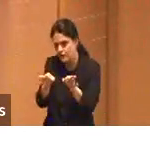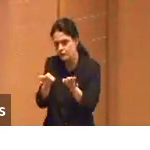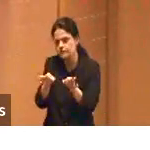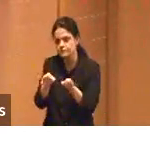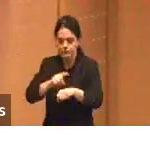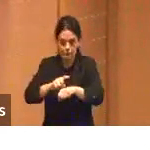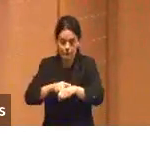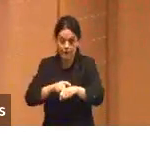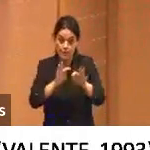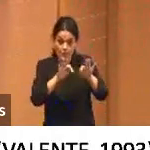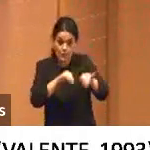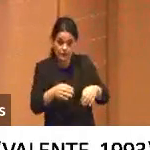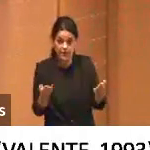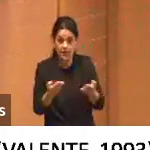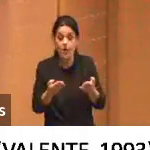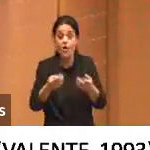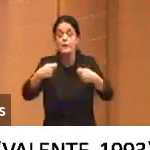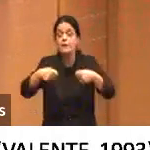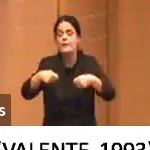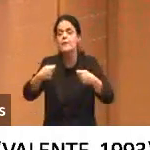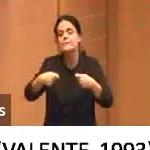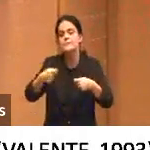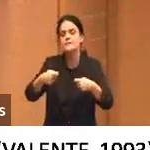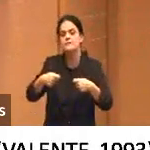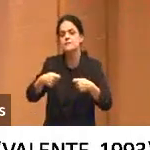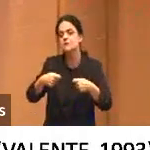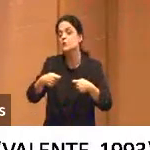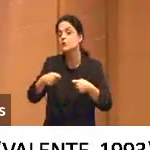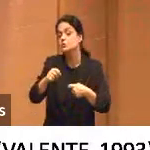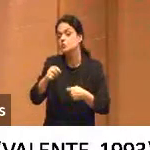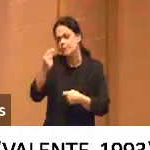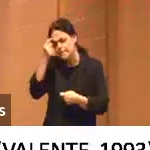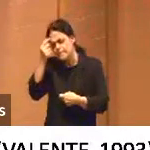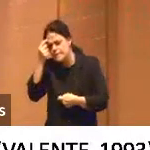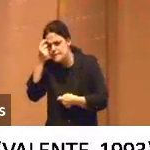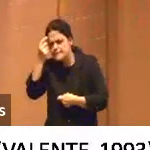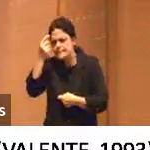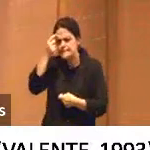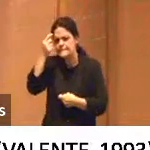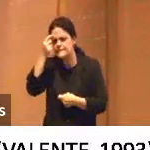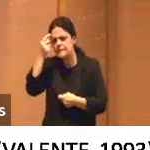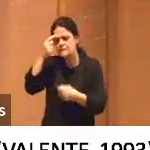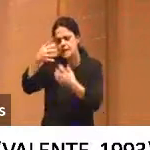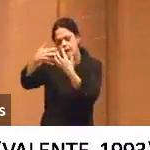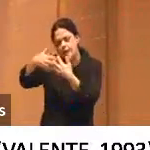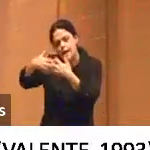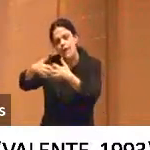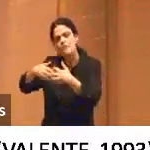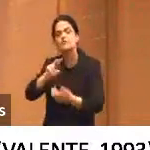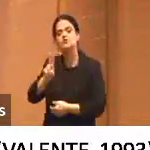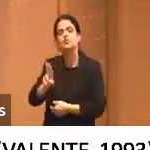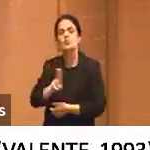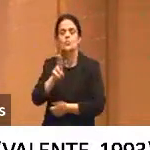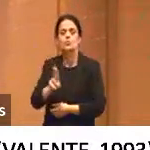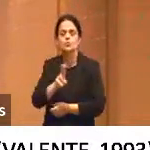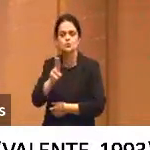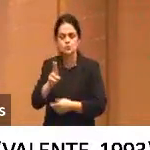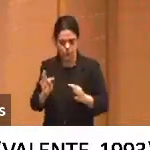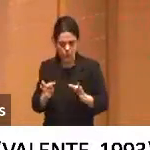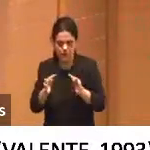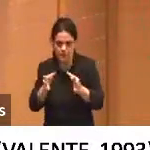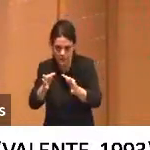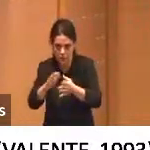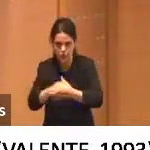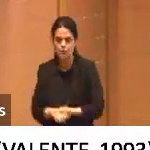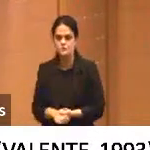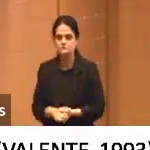Até a década de 90, nós conhecemos três formas de pensar o uso da tecnologia na educação. É um artigo clássico do